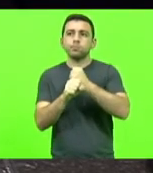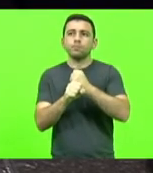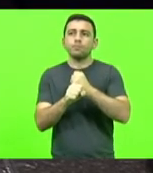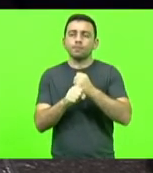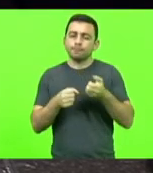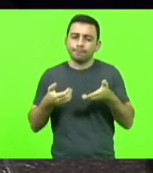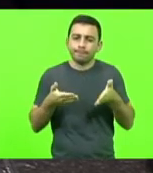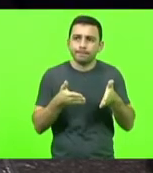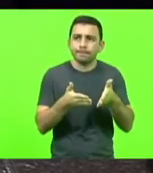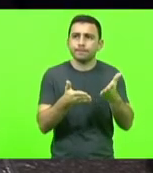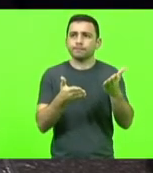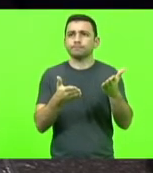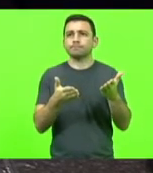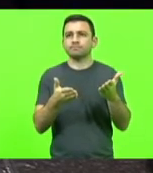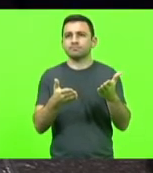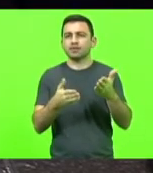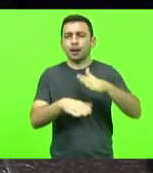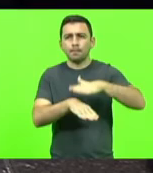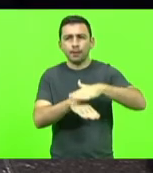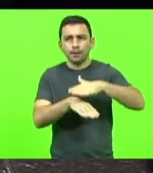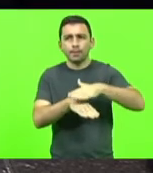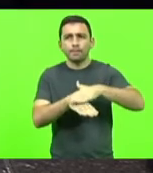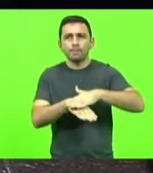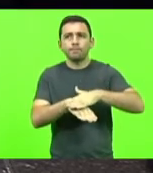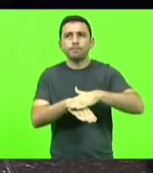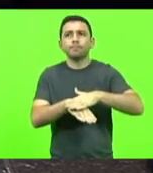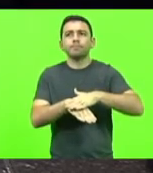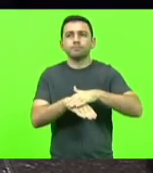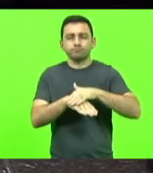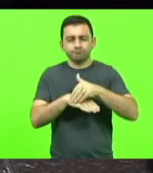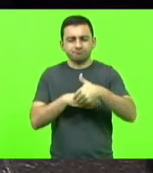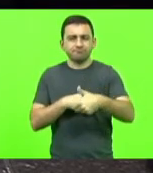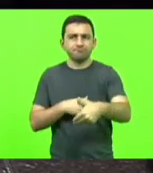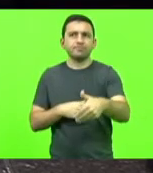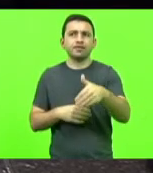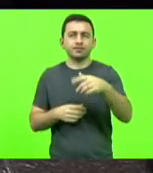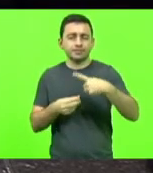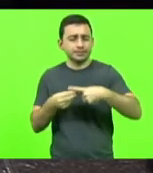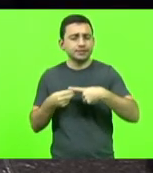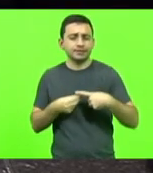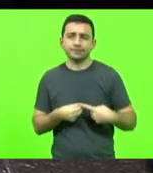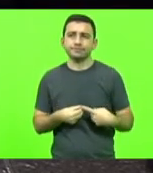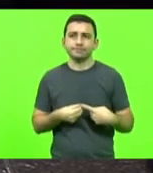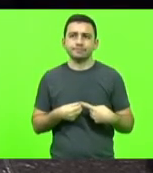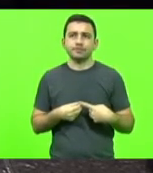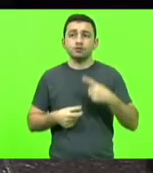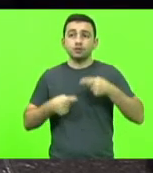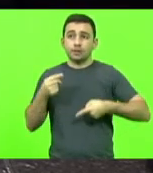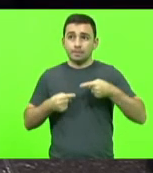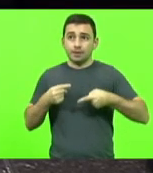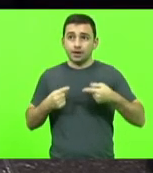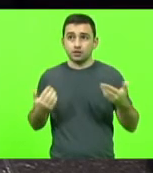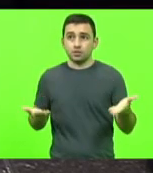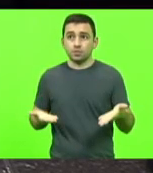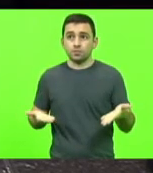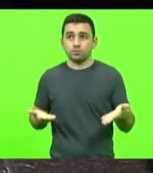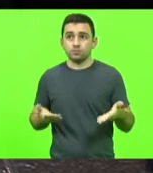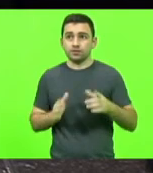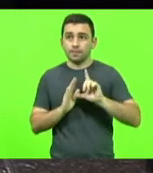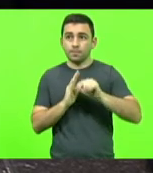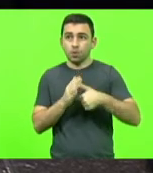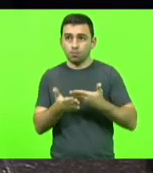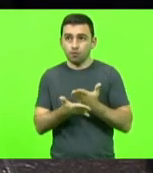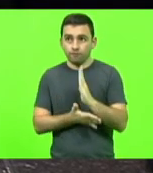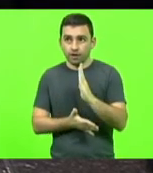ribeirões acho que é uma competência dos municípios e o debate agora depois de aprovado o texto